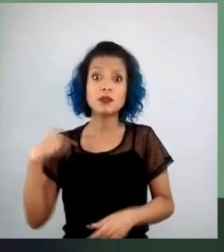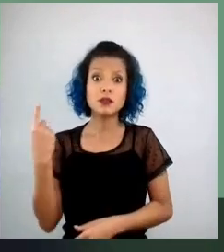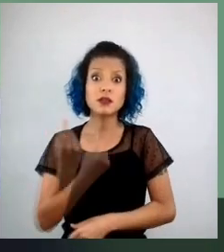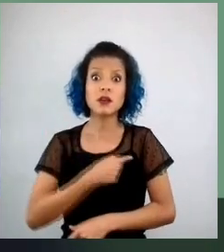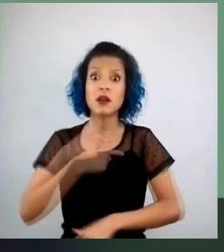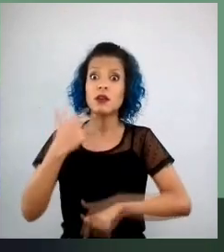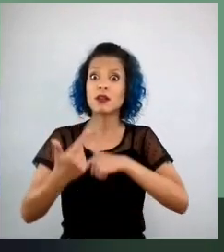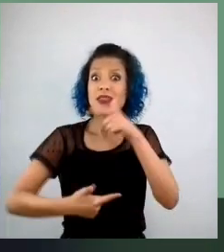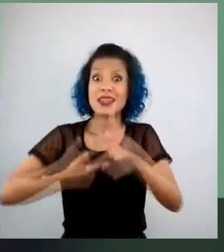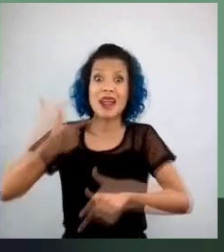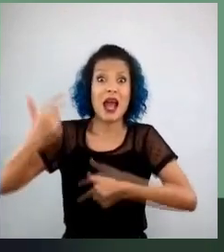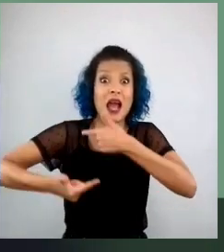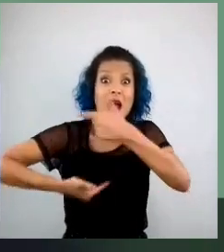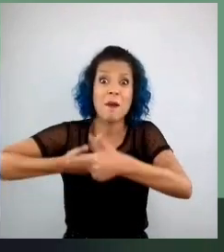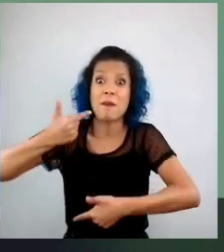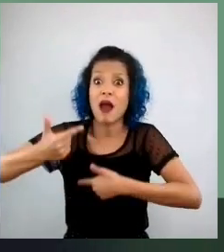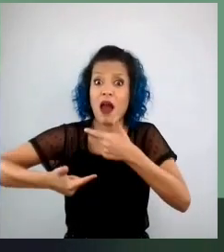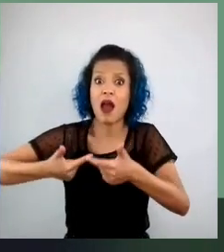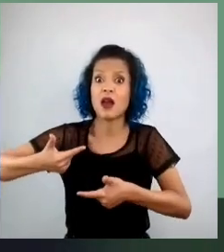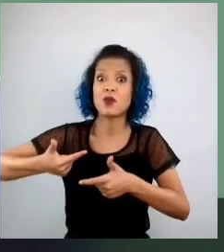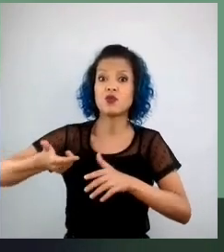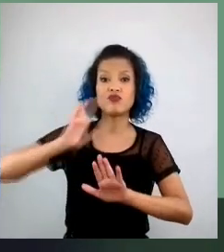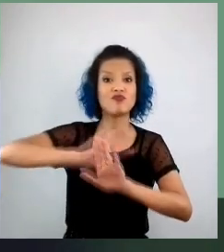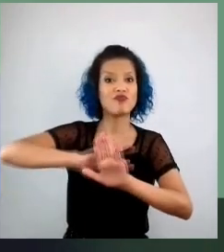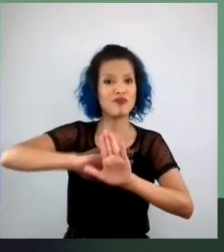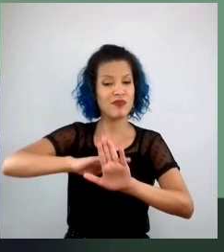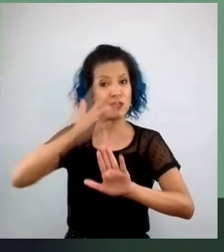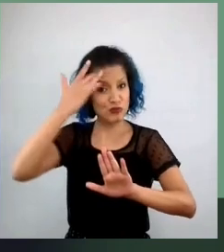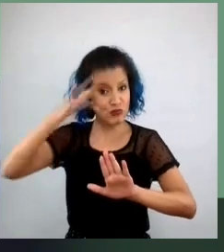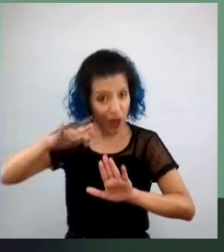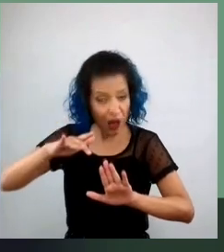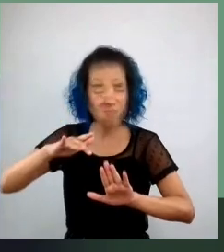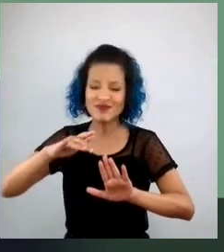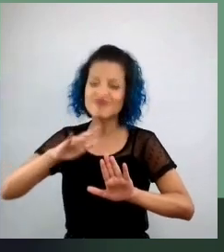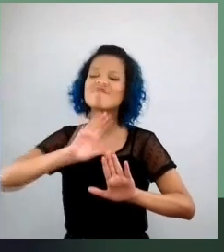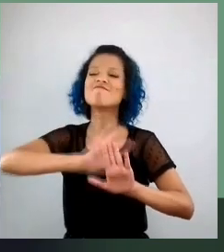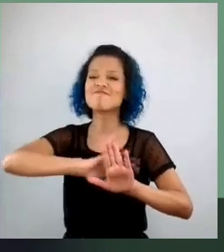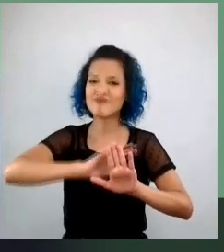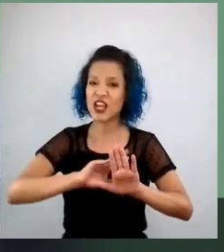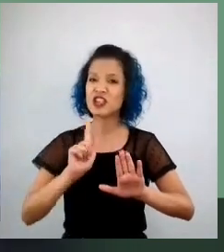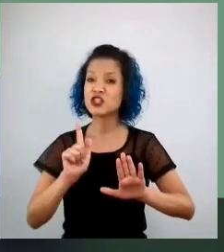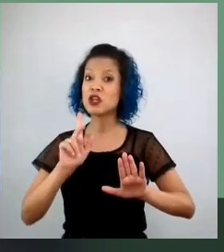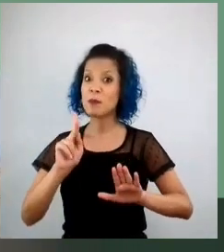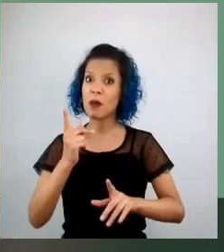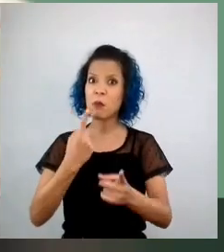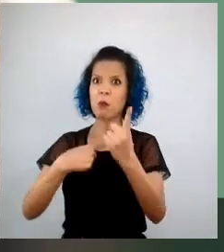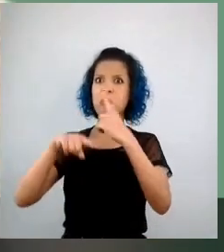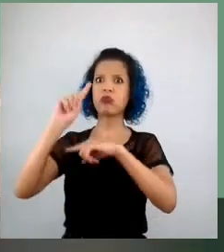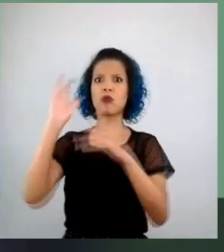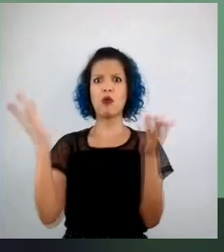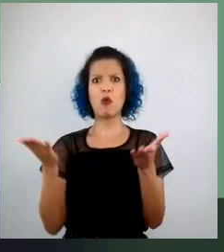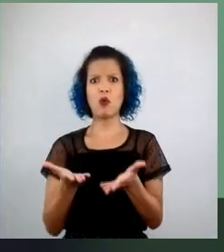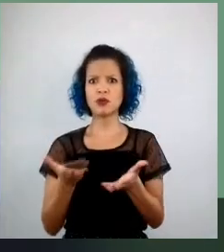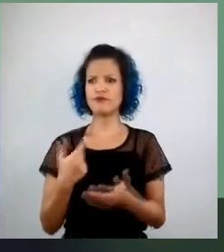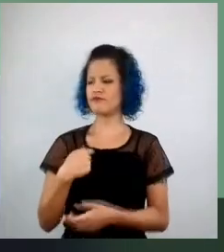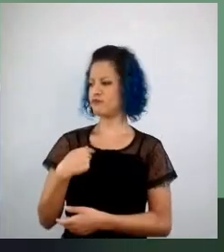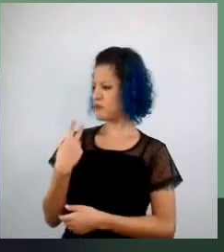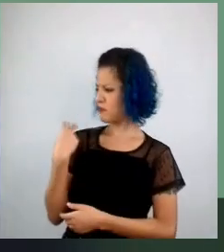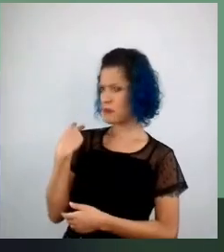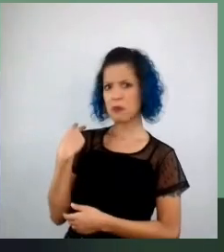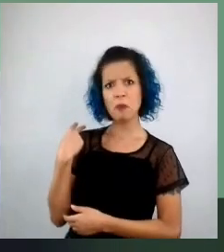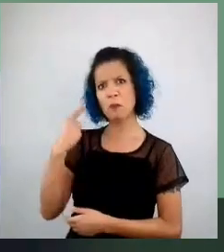trás do que é o GP hoje, a gente, eu não sonhava que o GP pudesse chegar nesse ponto e que pudesse ter esse papel